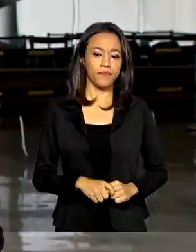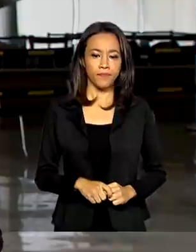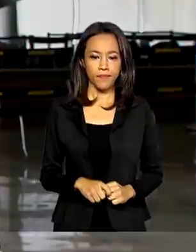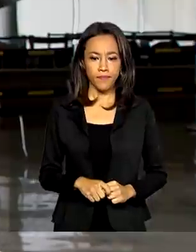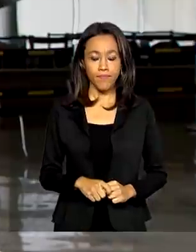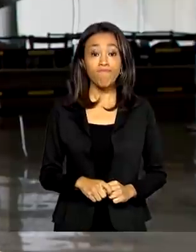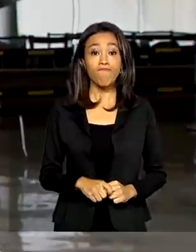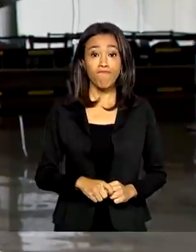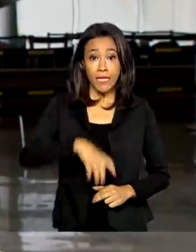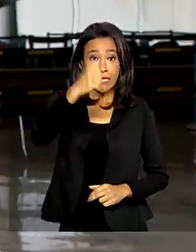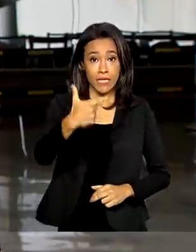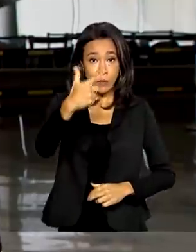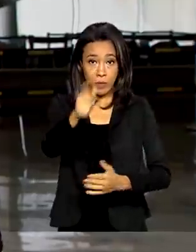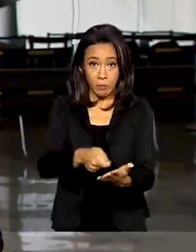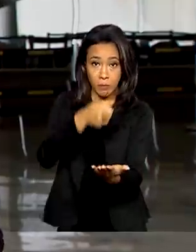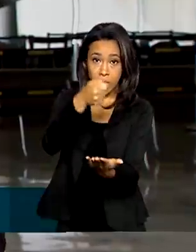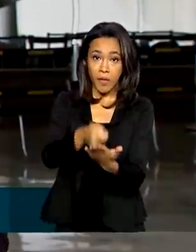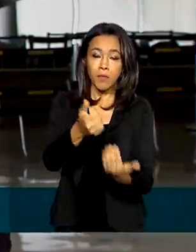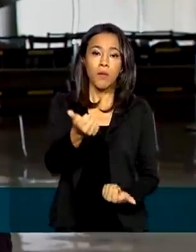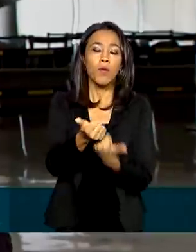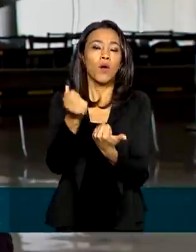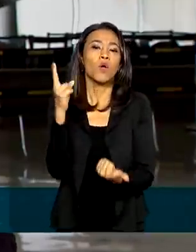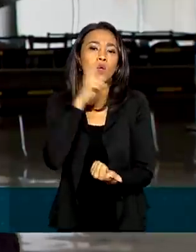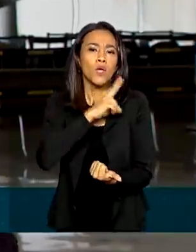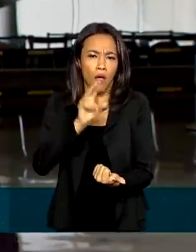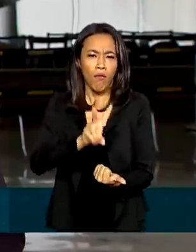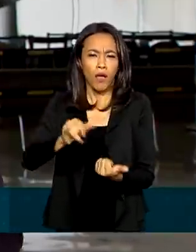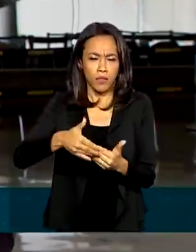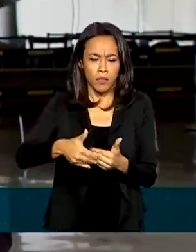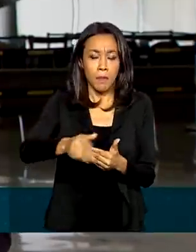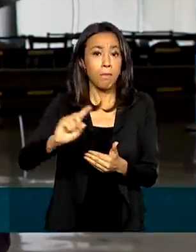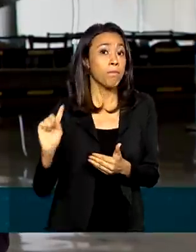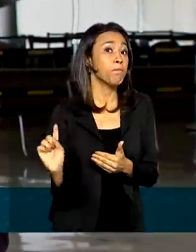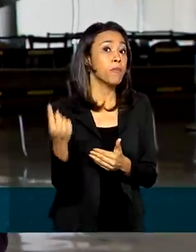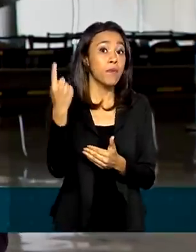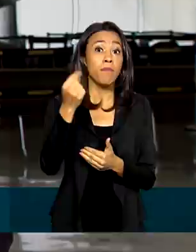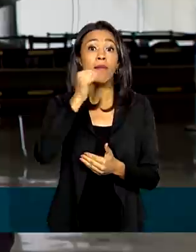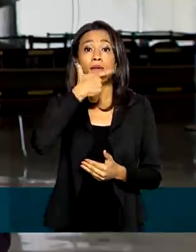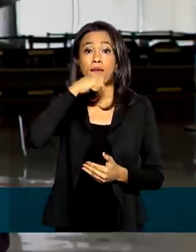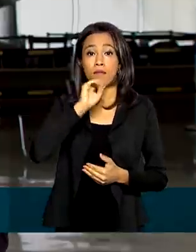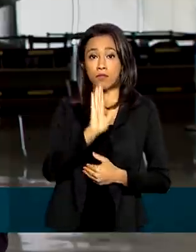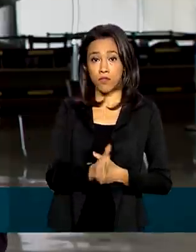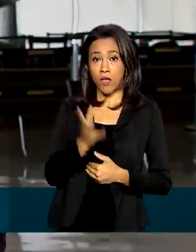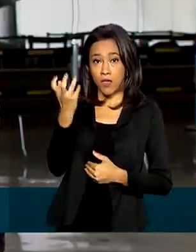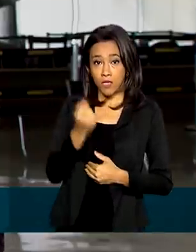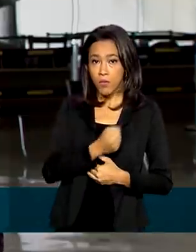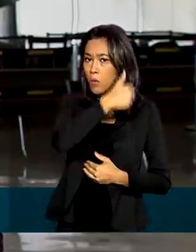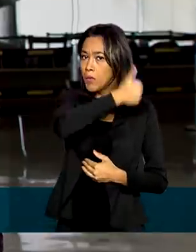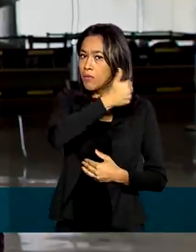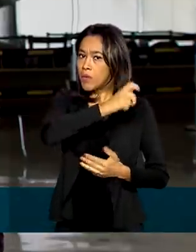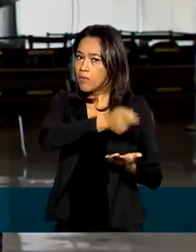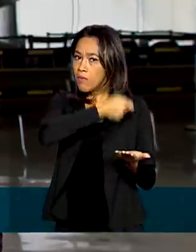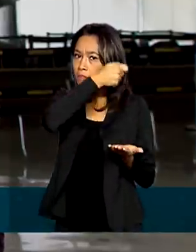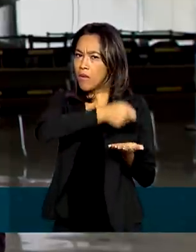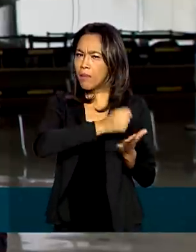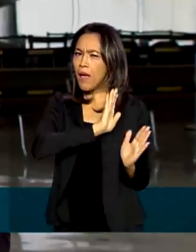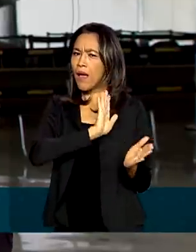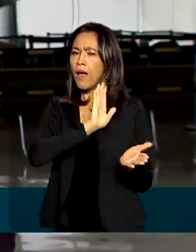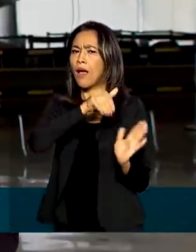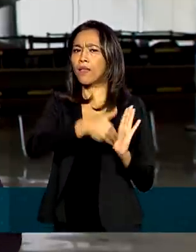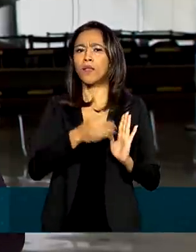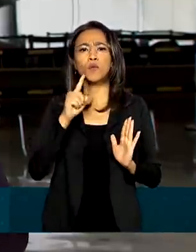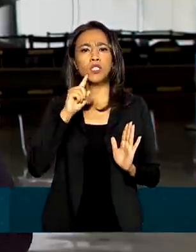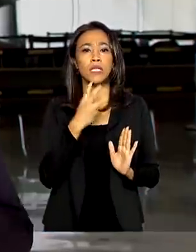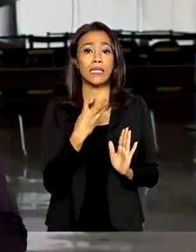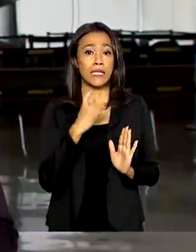A segunda parcela do auxílio emergencial vai ser paga primeiro para quem recebeu a primeira parcela do auxílio até o dia 30